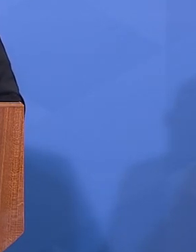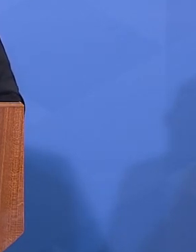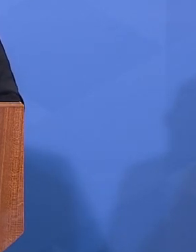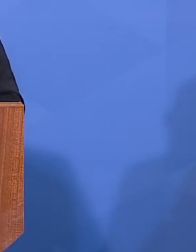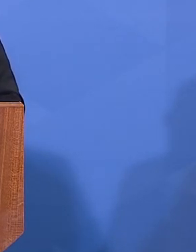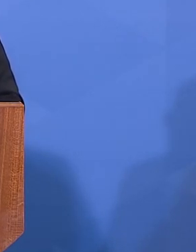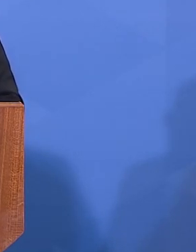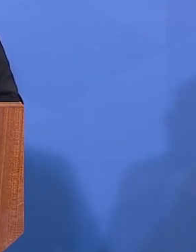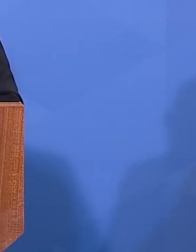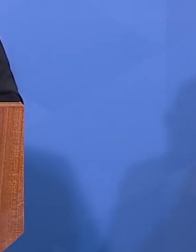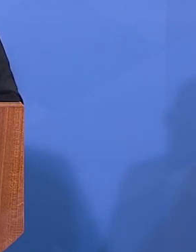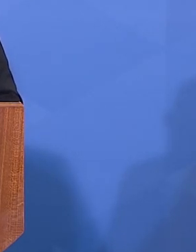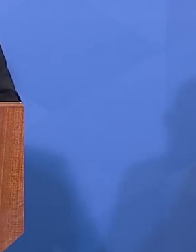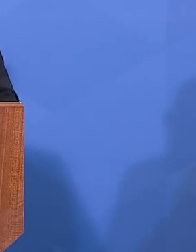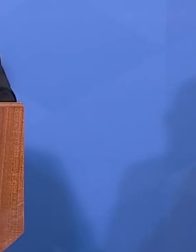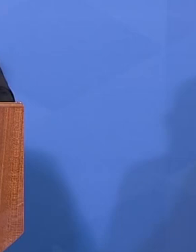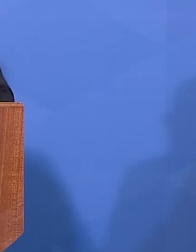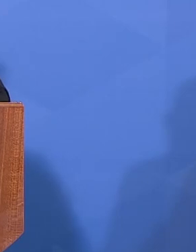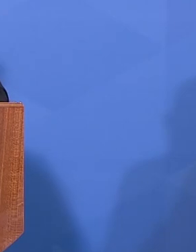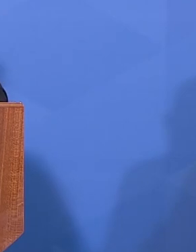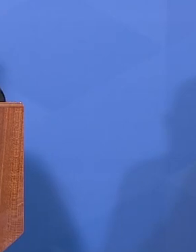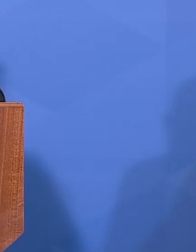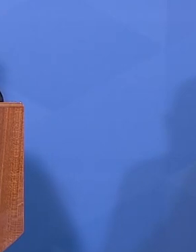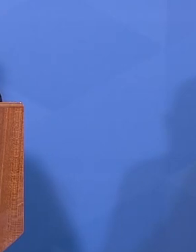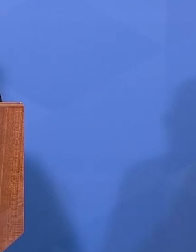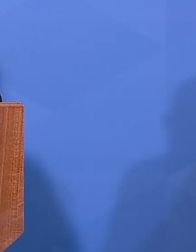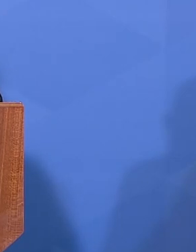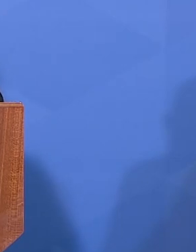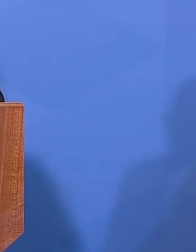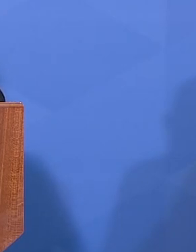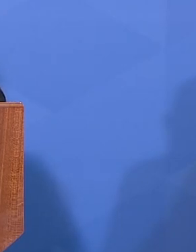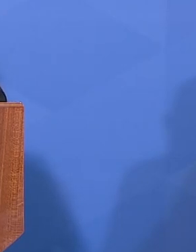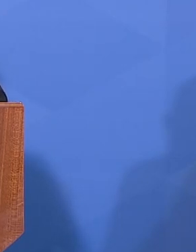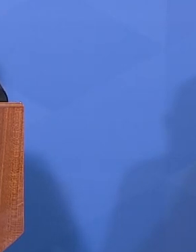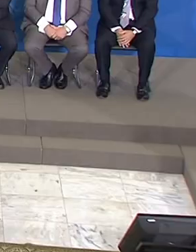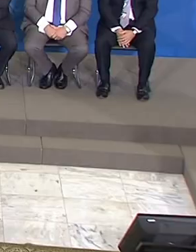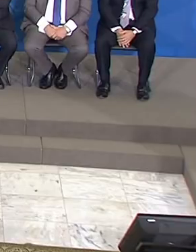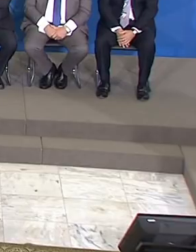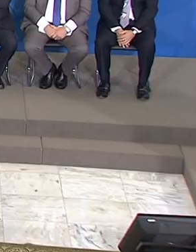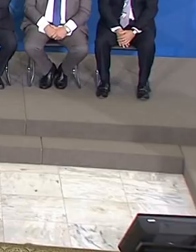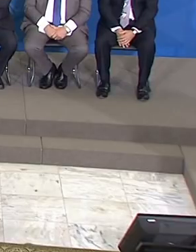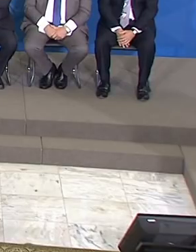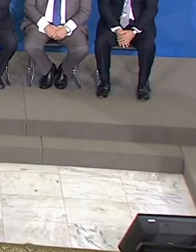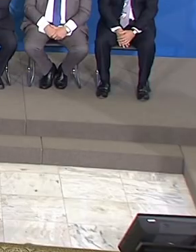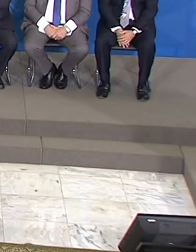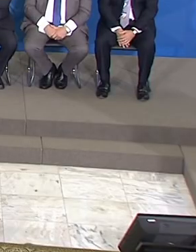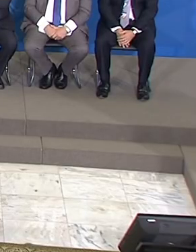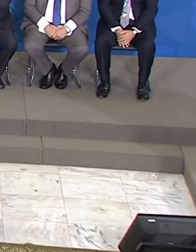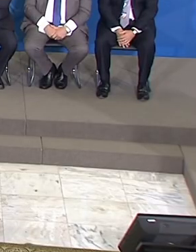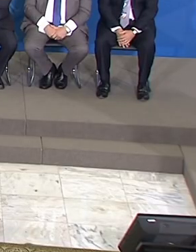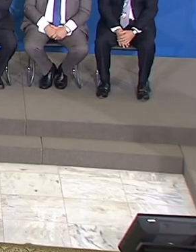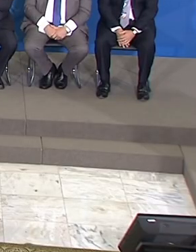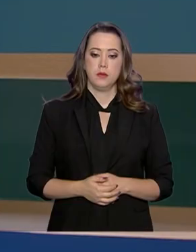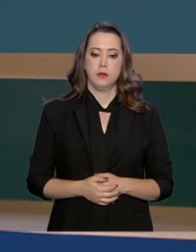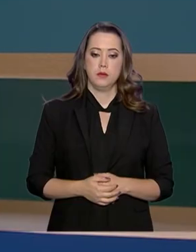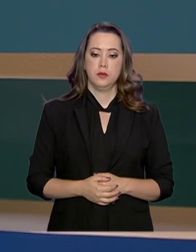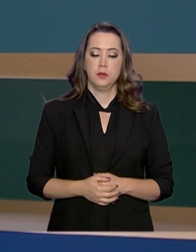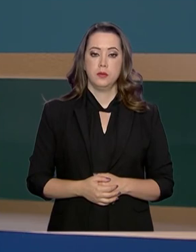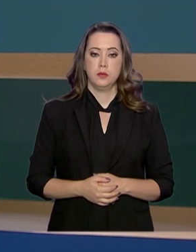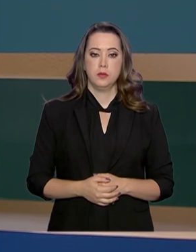entender, é uma grande conquista dessas pessoas que tanto necessitam e ficaram esquecidas por muito tempo.